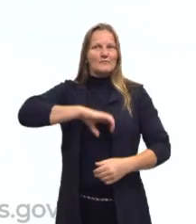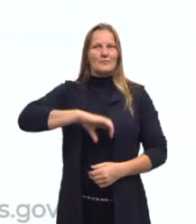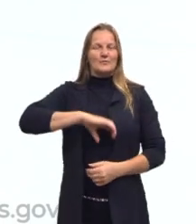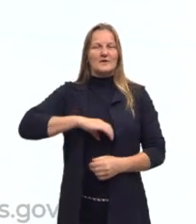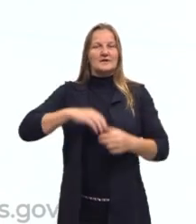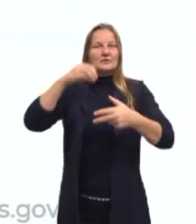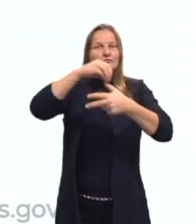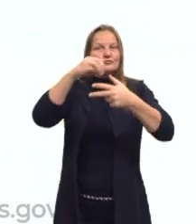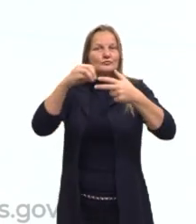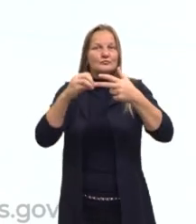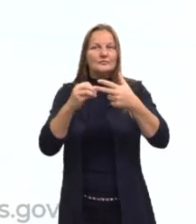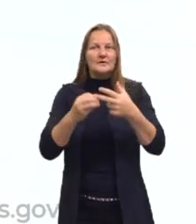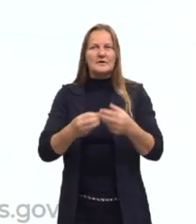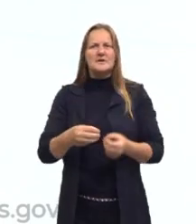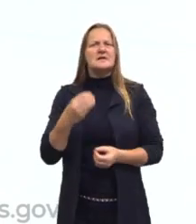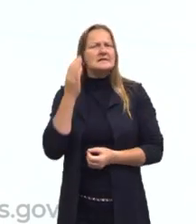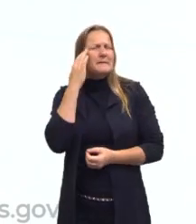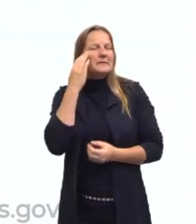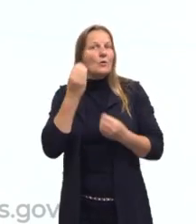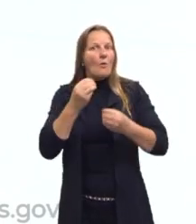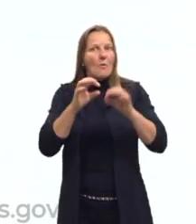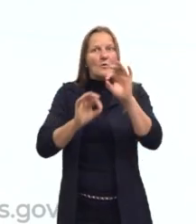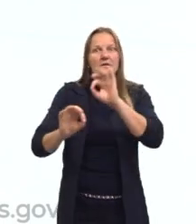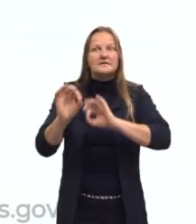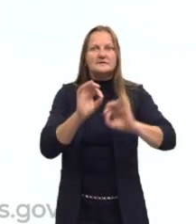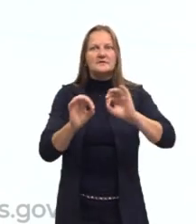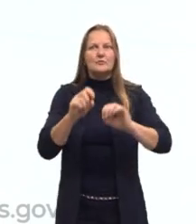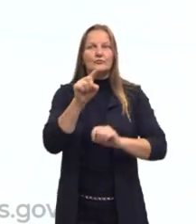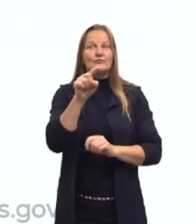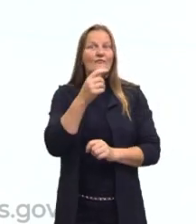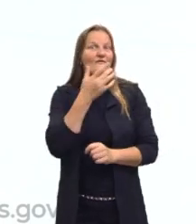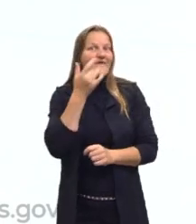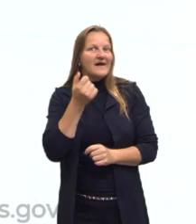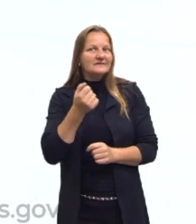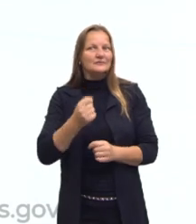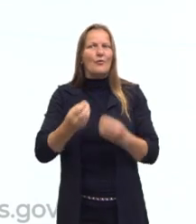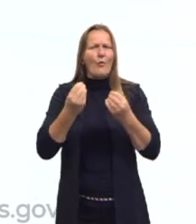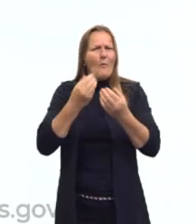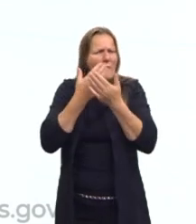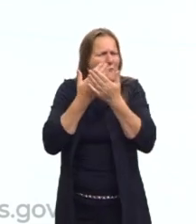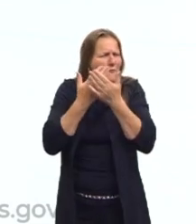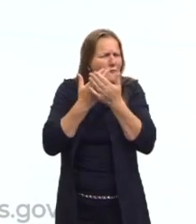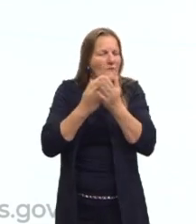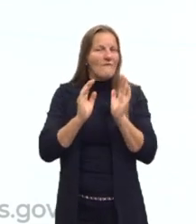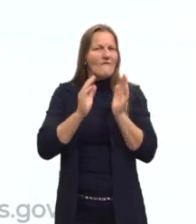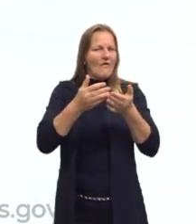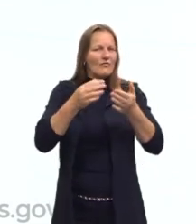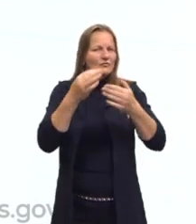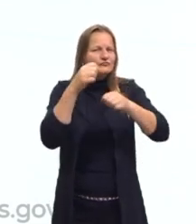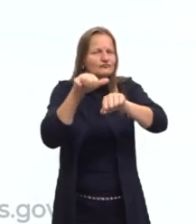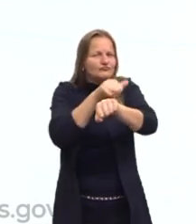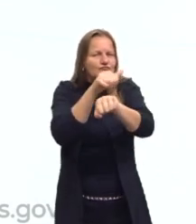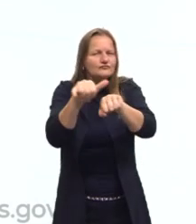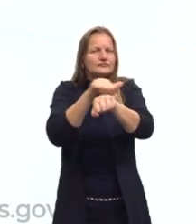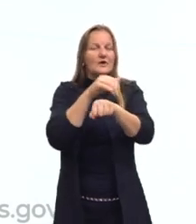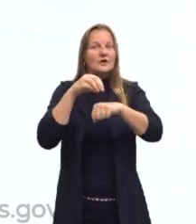no Enem e sabendo como é organizada a prova, como eu devo estudar para esta prova.